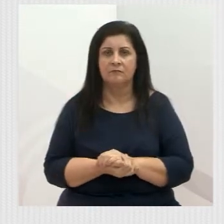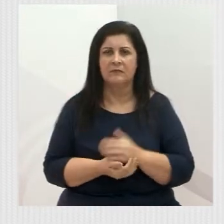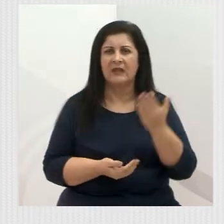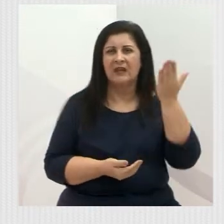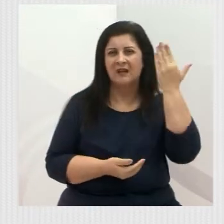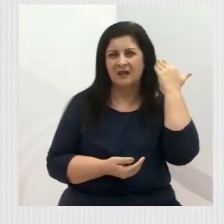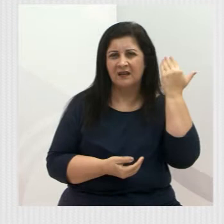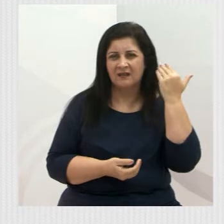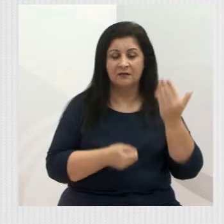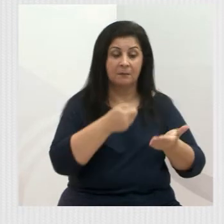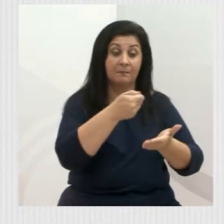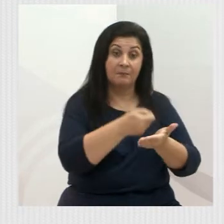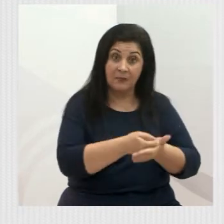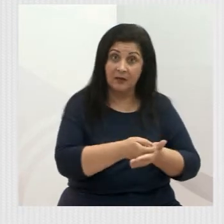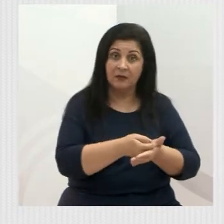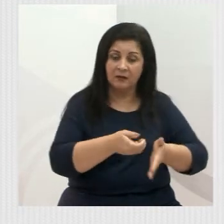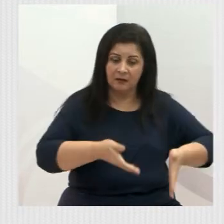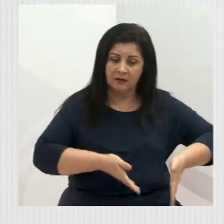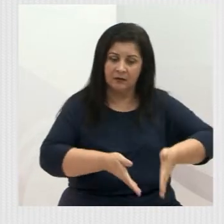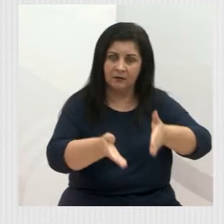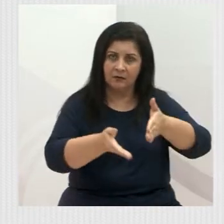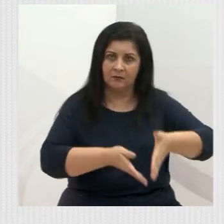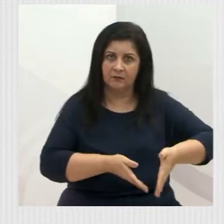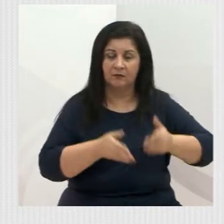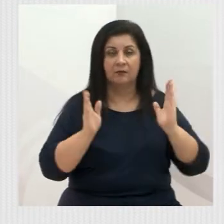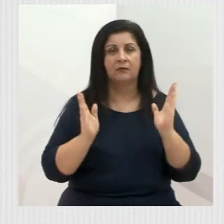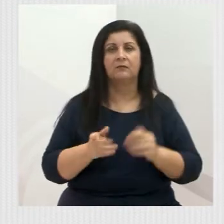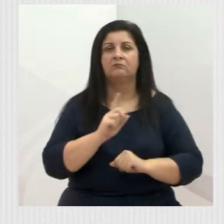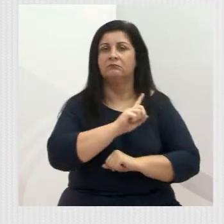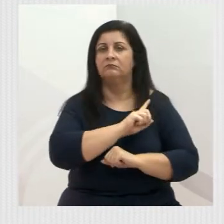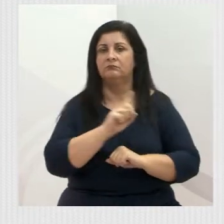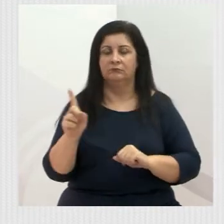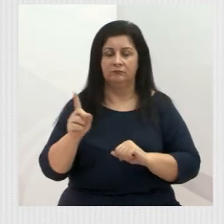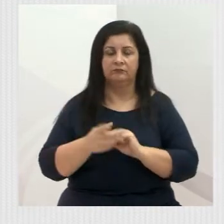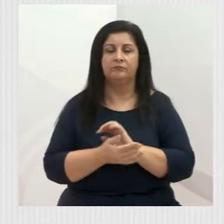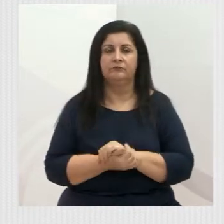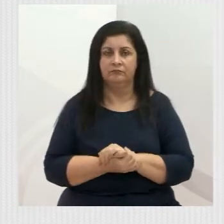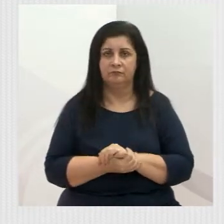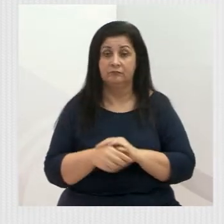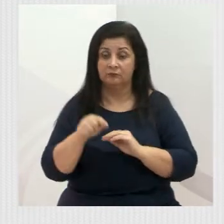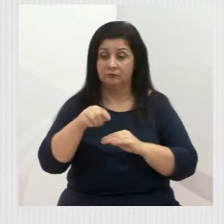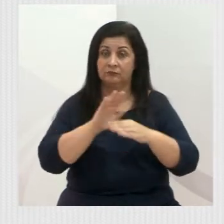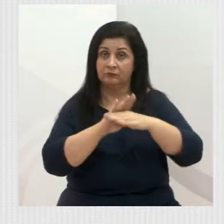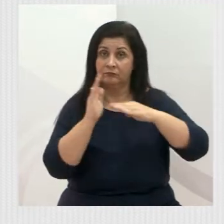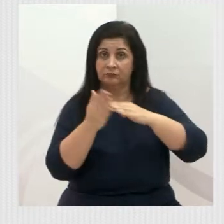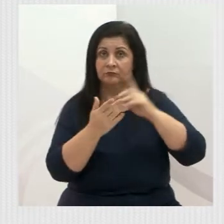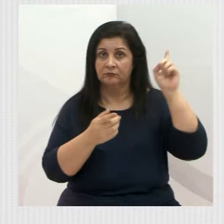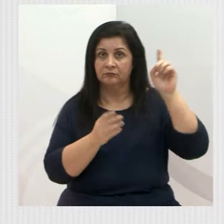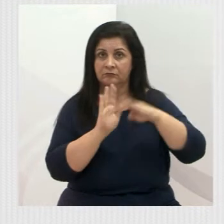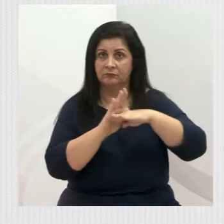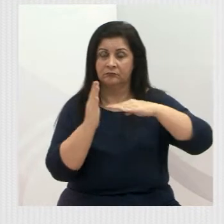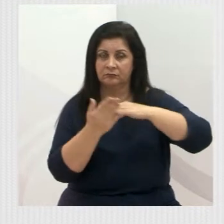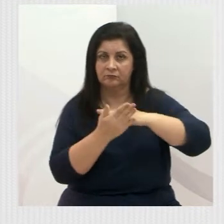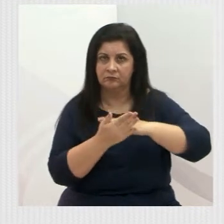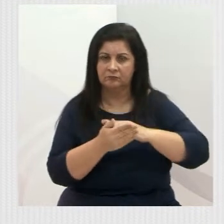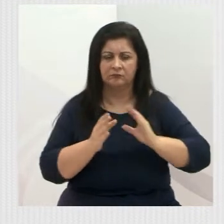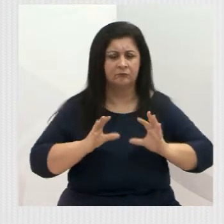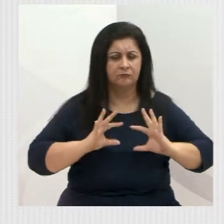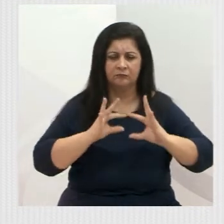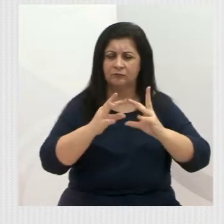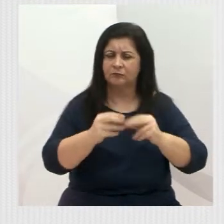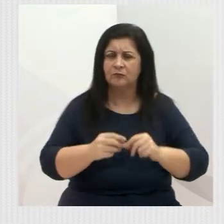você pagava pelo asfalto colocado. E nesse bairro, por exemplo, além do asfalto, também o calçamento, a